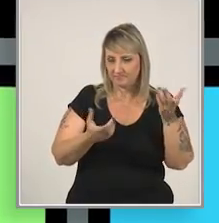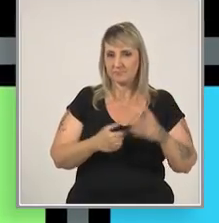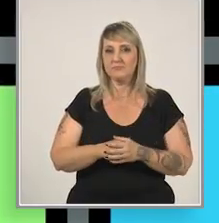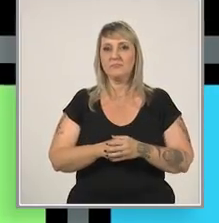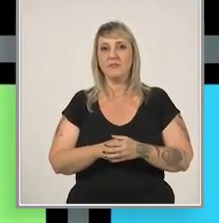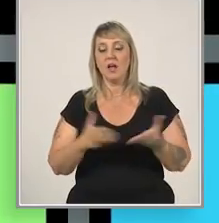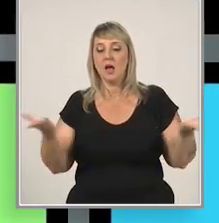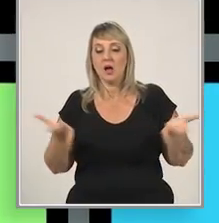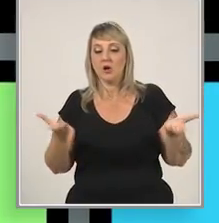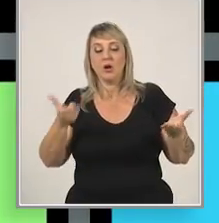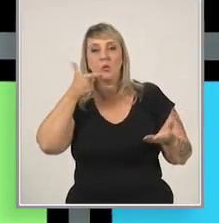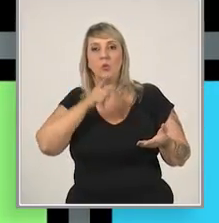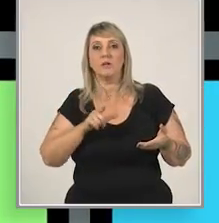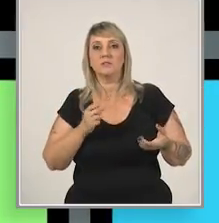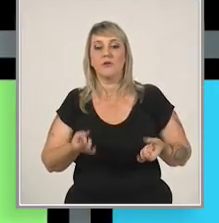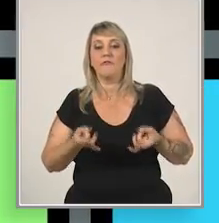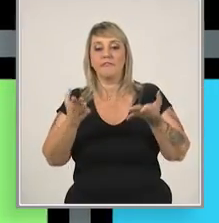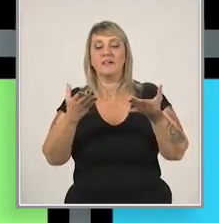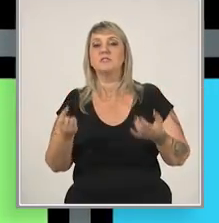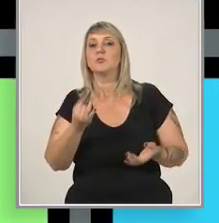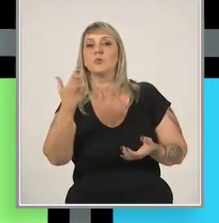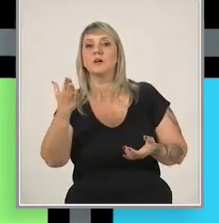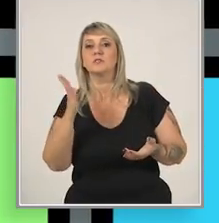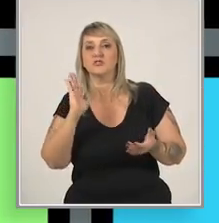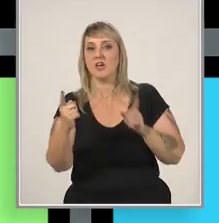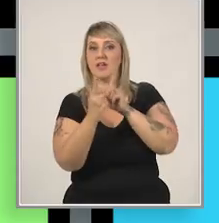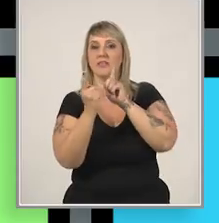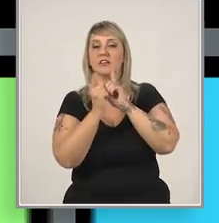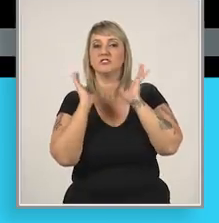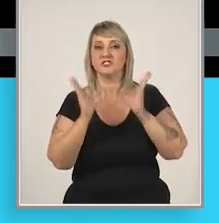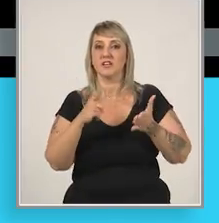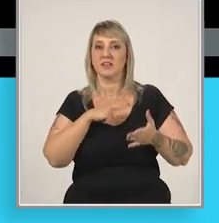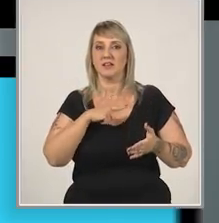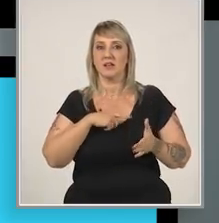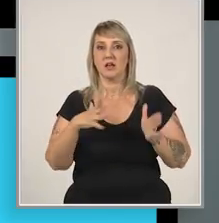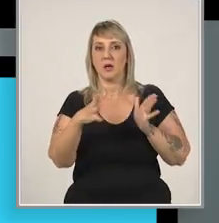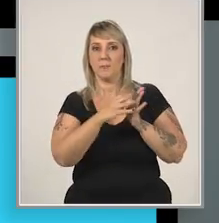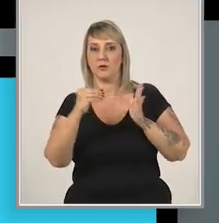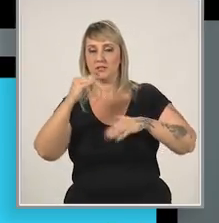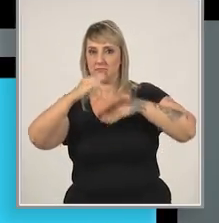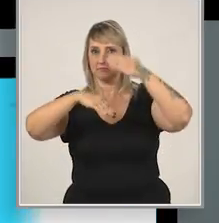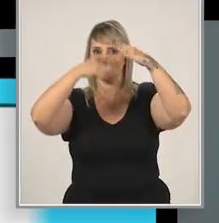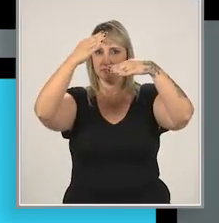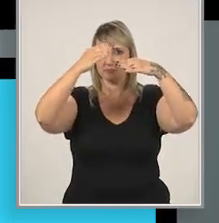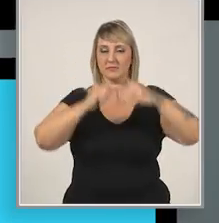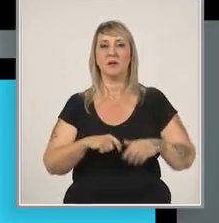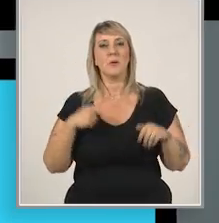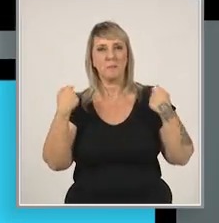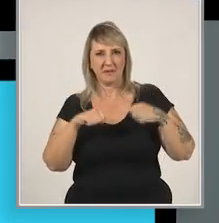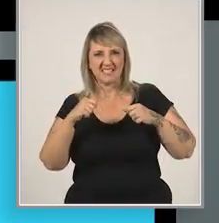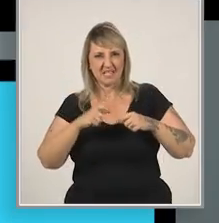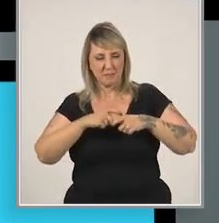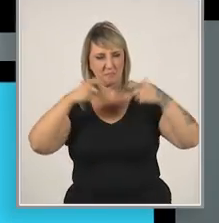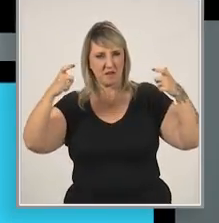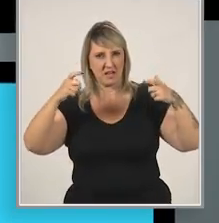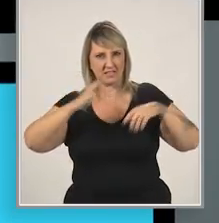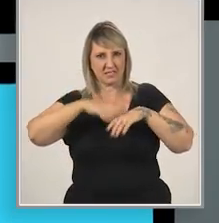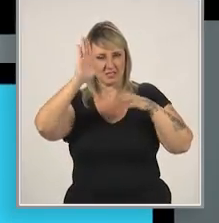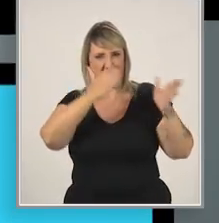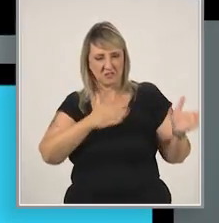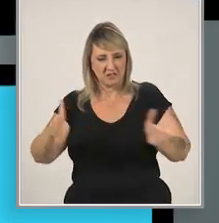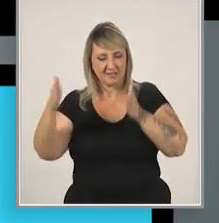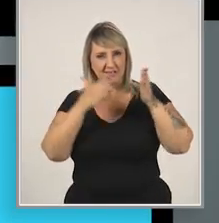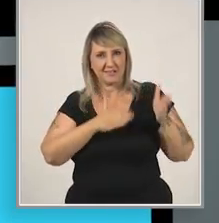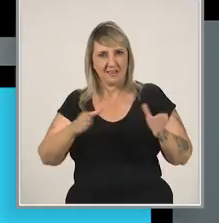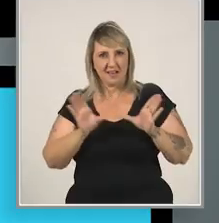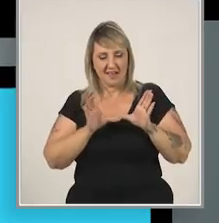Faturamento atual, quanto vende, quanto serviço já prestou. Qual o modelo de crescimento? Precisa aumentar a